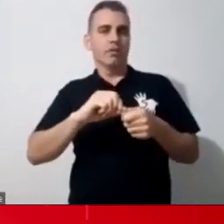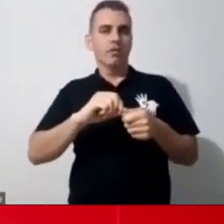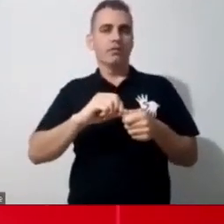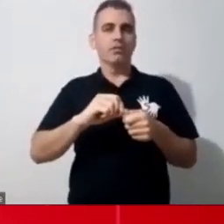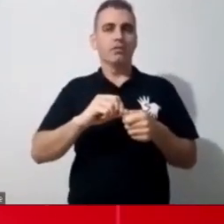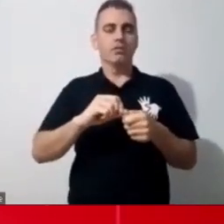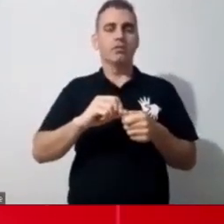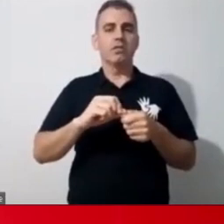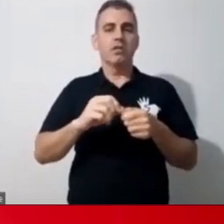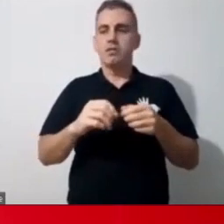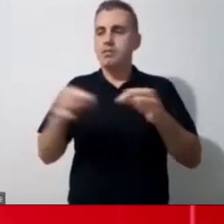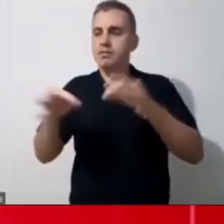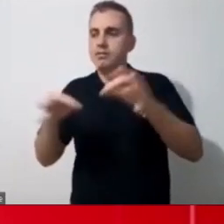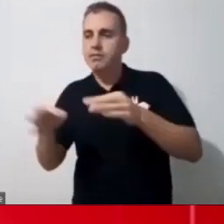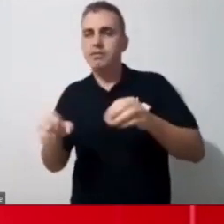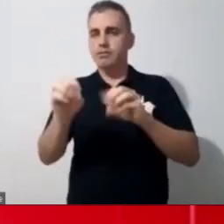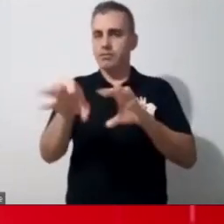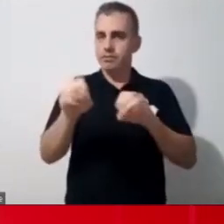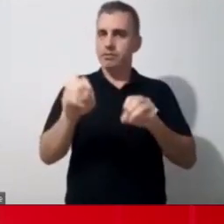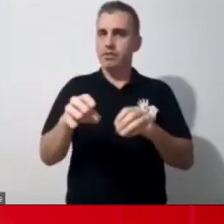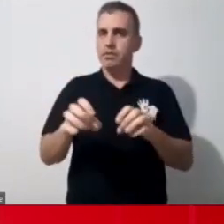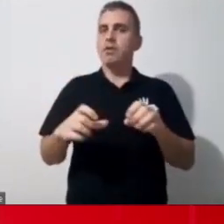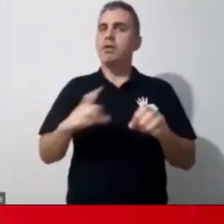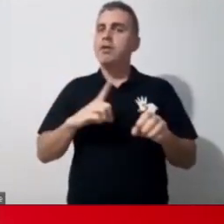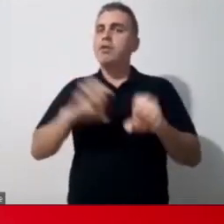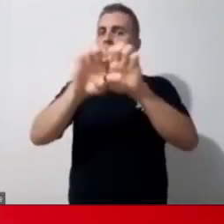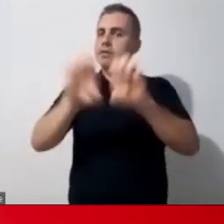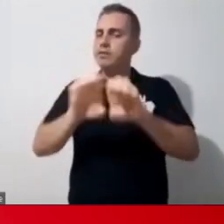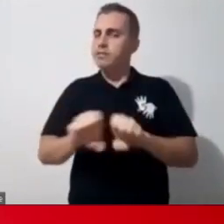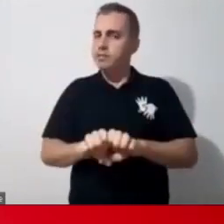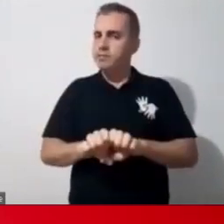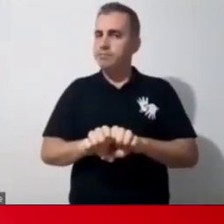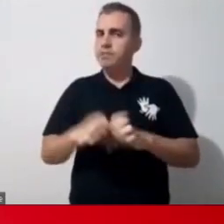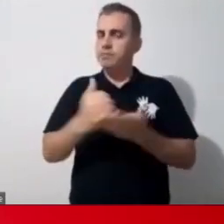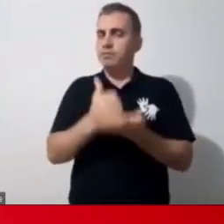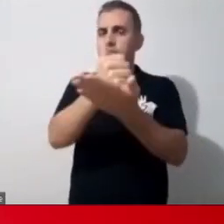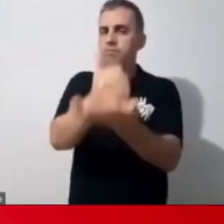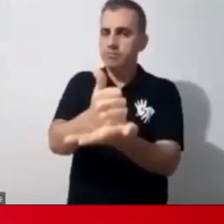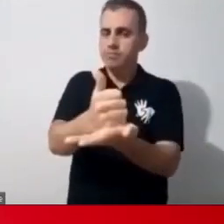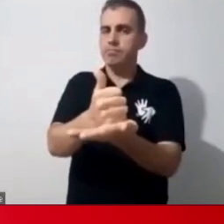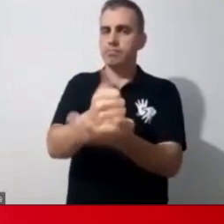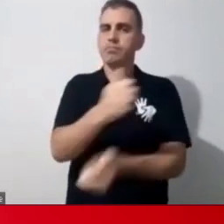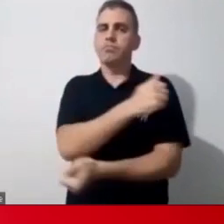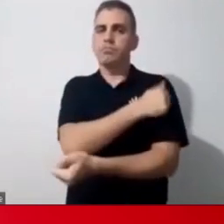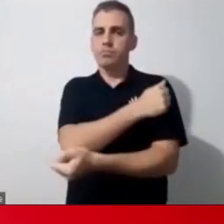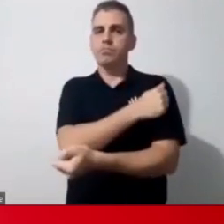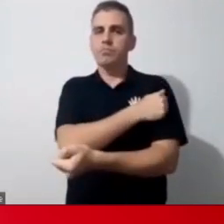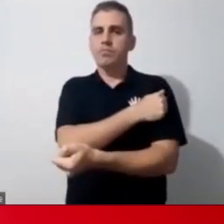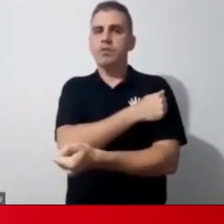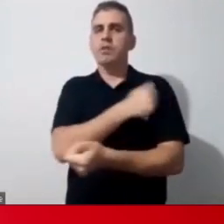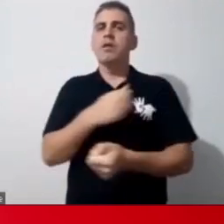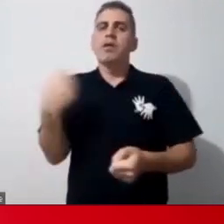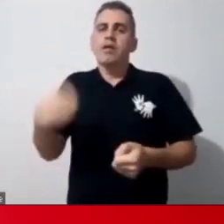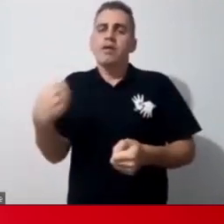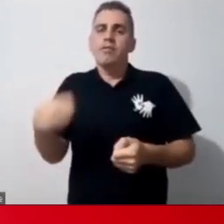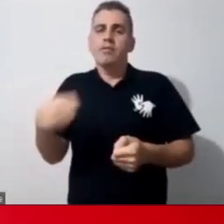estruturar esse aluno com esse apoio é fundamental, porque ele precisa criar uma rotina que ele não tem